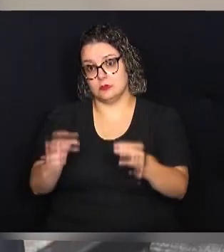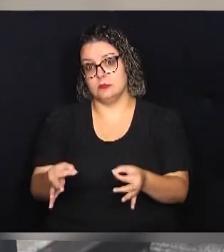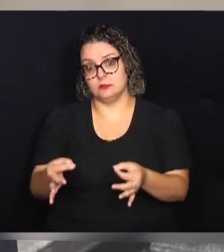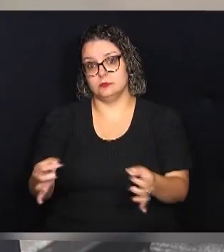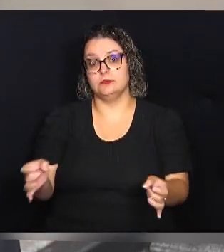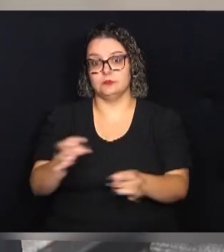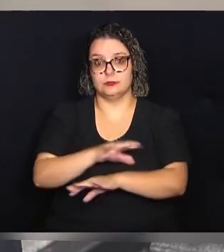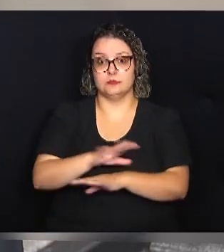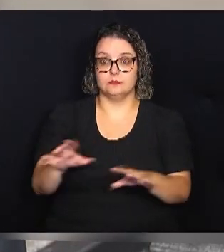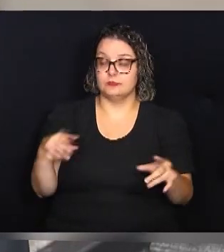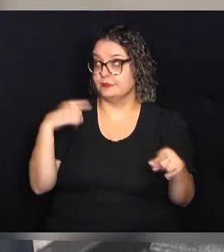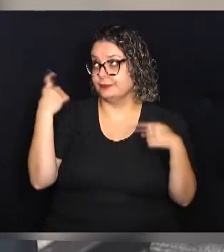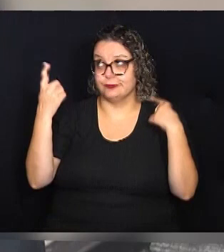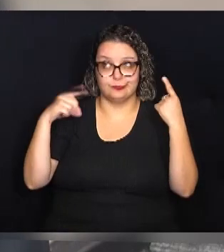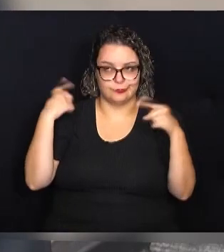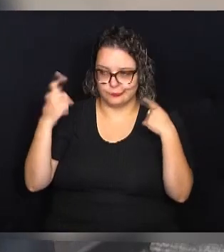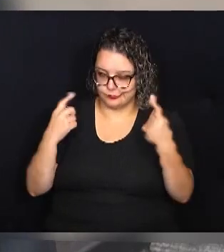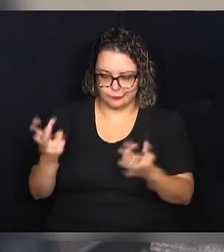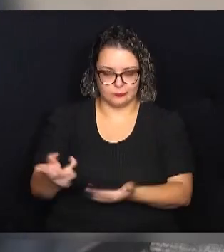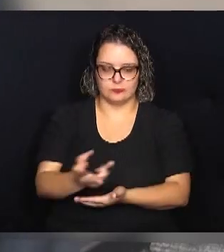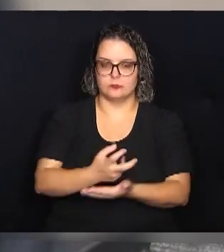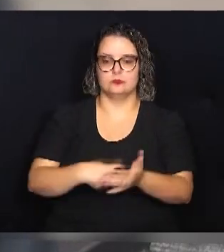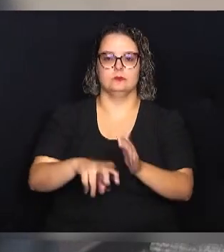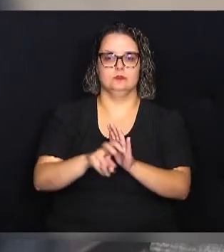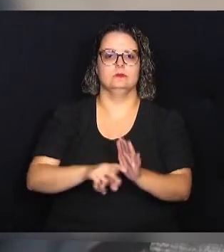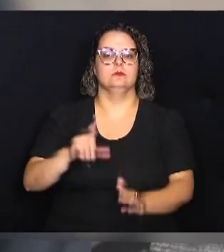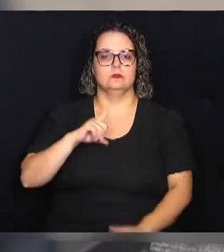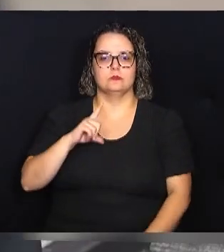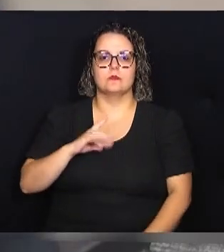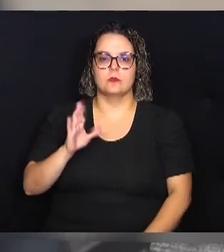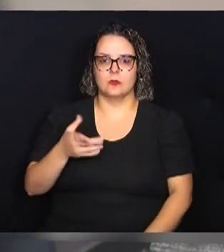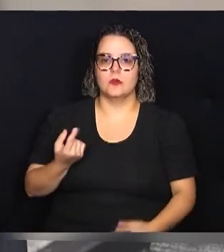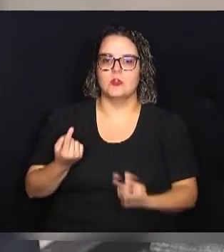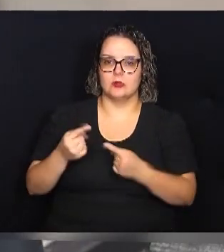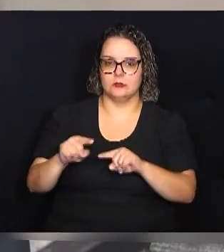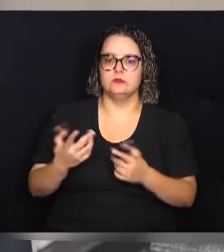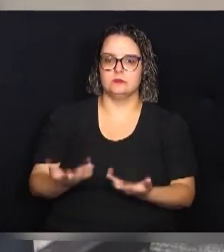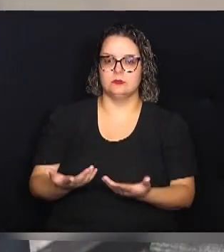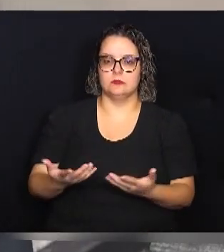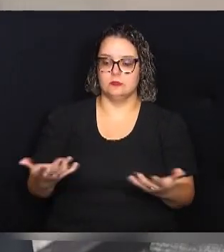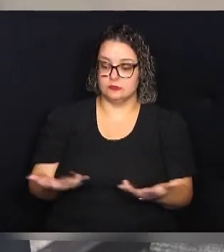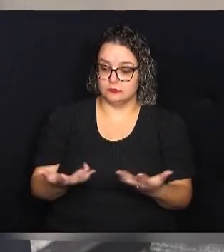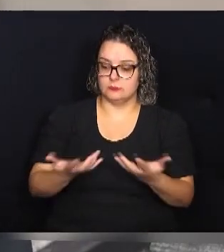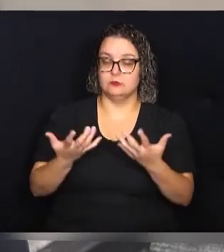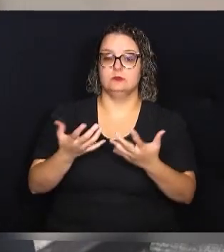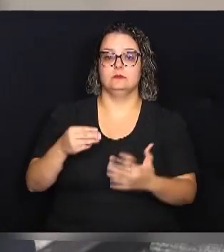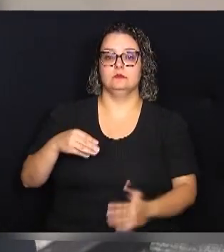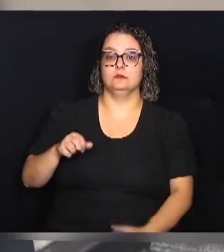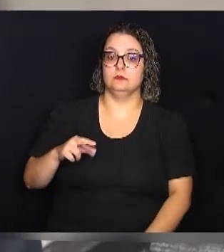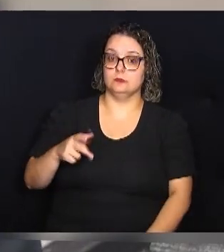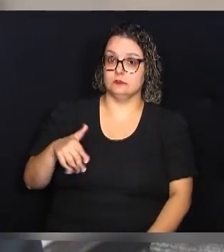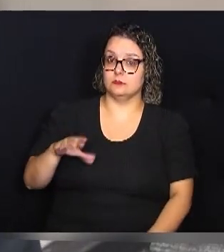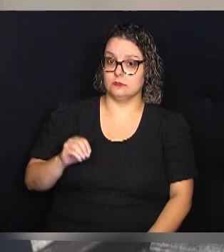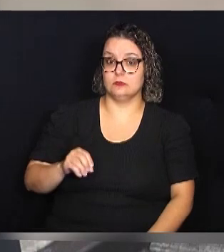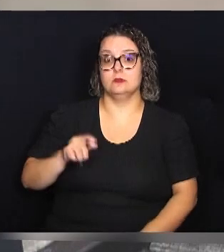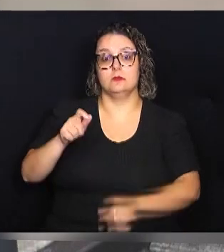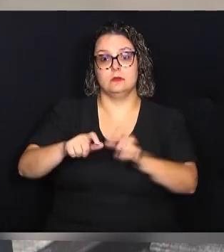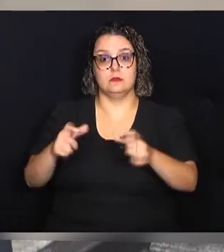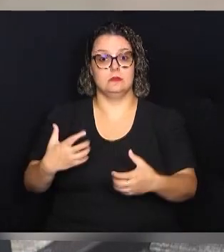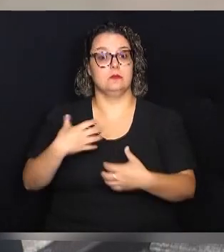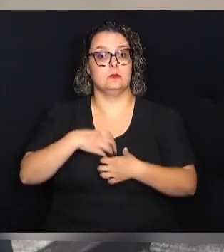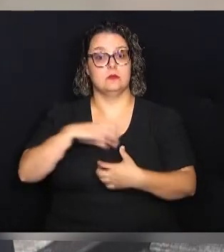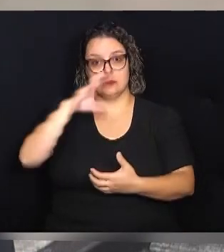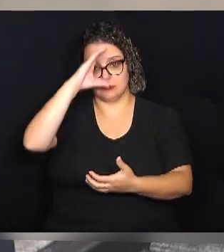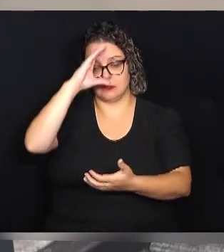manicômio tributário que nós temos, já vai provocar um aquecimento do mercado e as pessoas vão se sentir mais confiantes